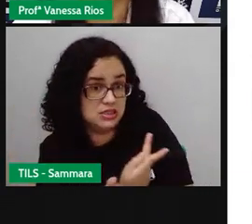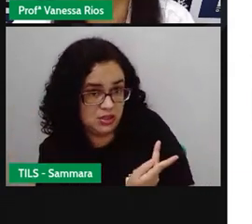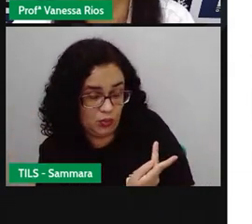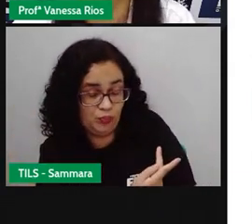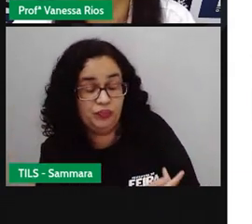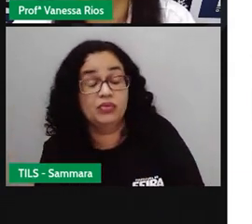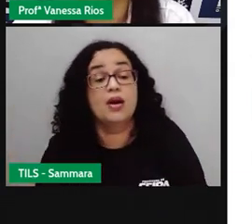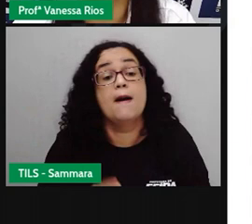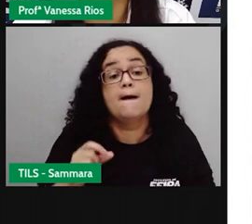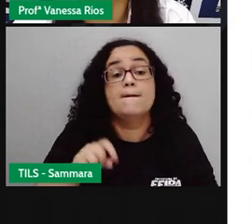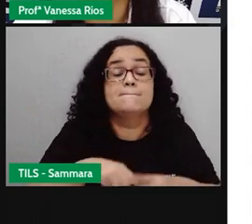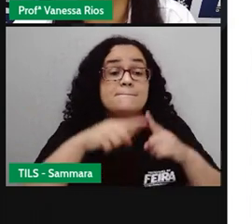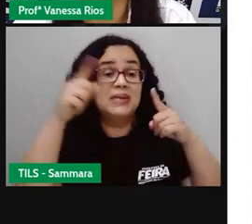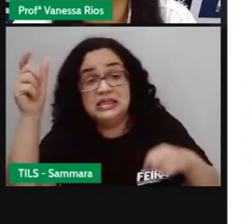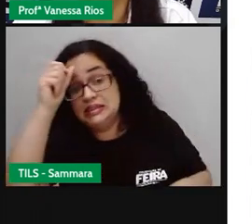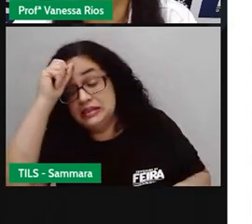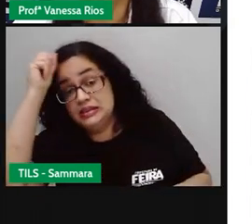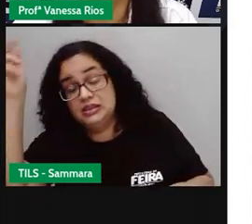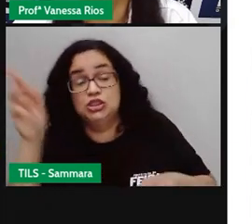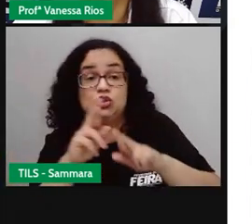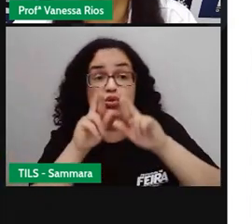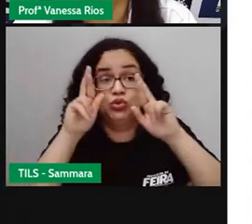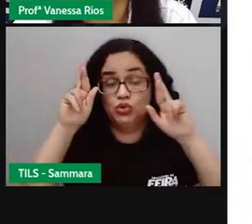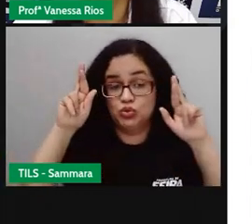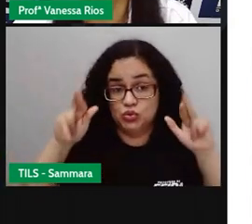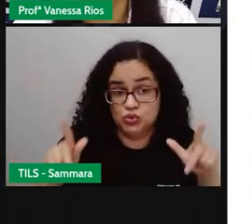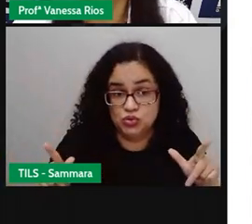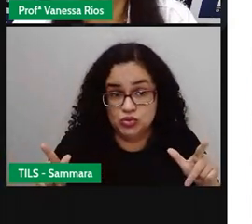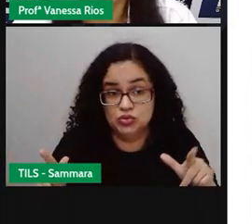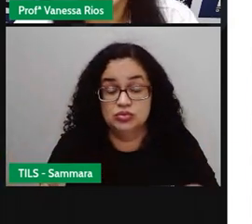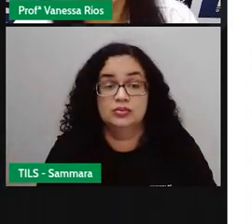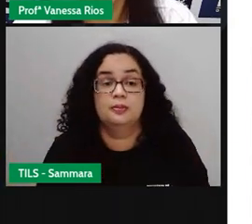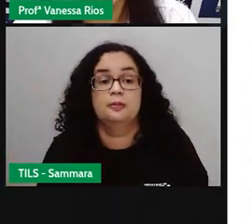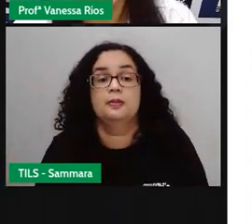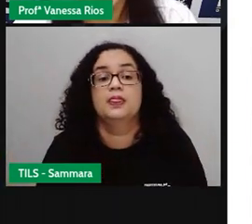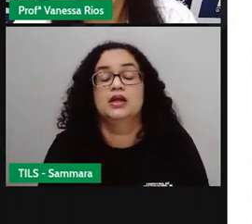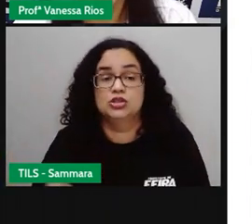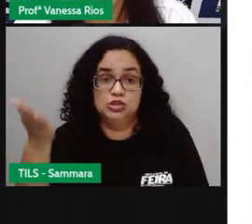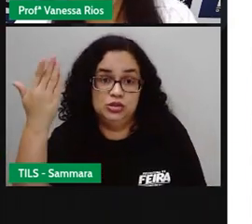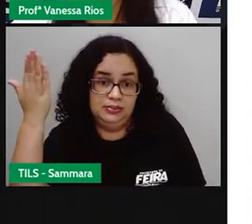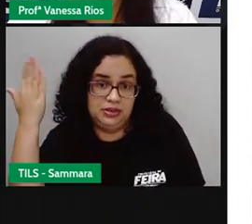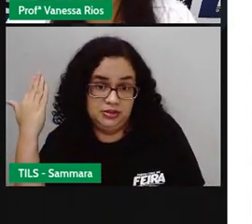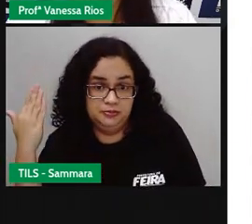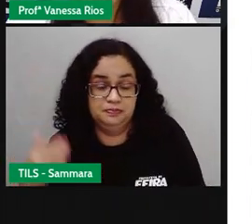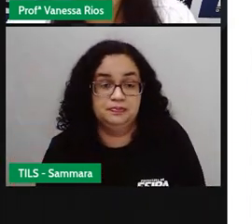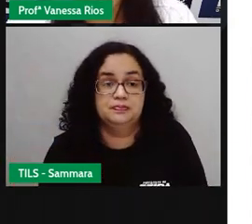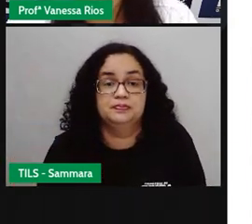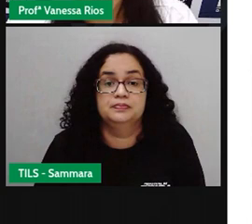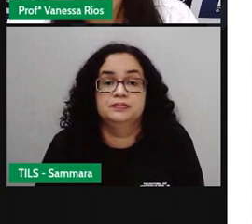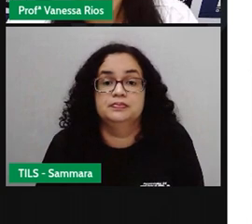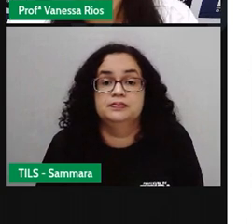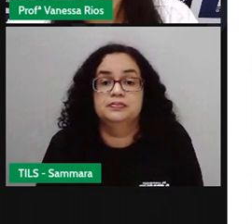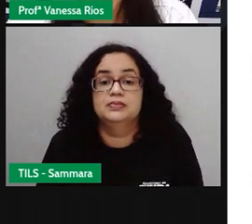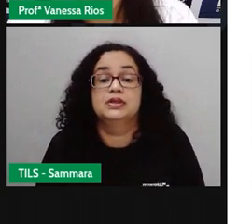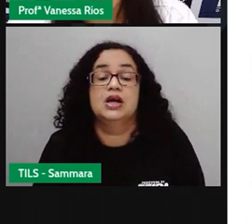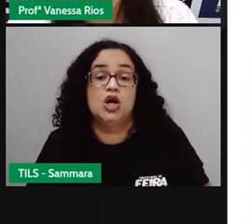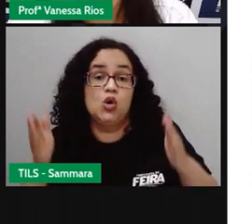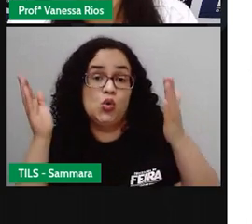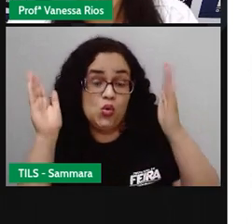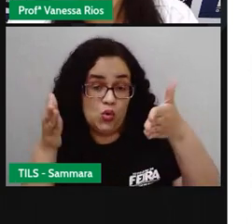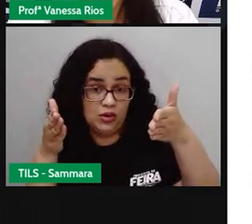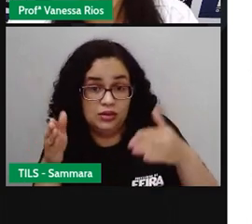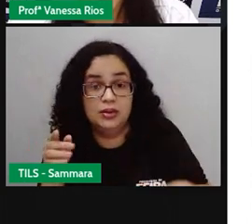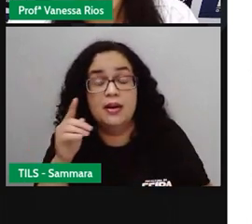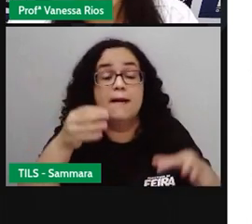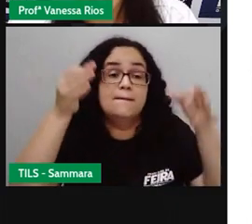Por isso que são divididos aí em tipos diferentes de passado. E agora aí,